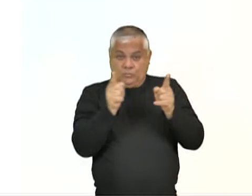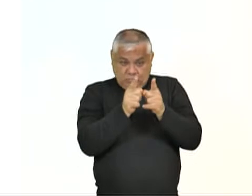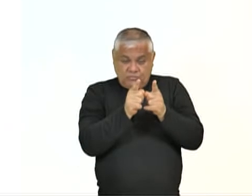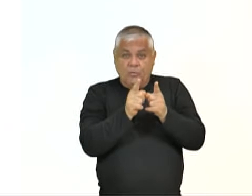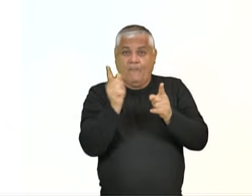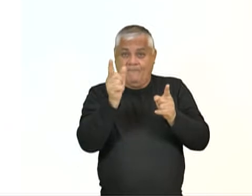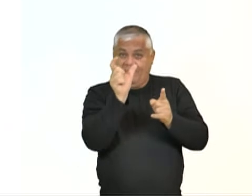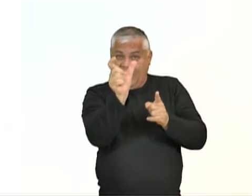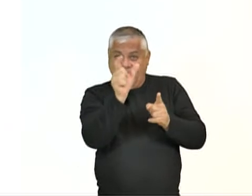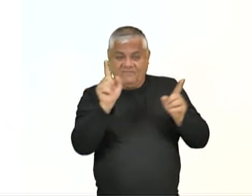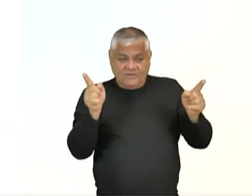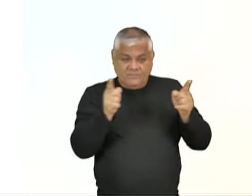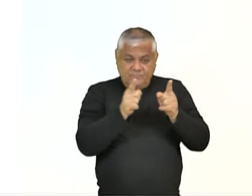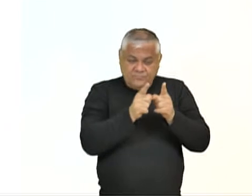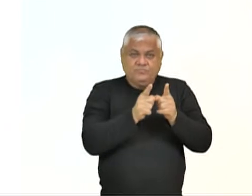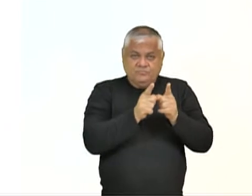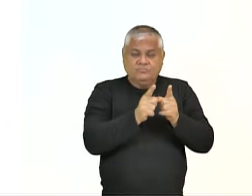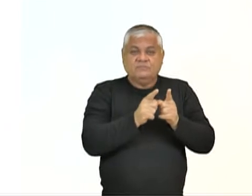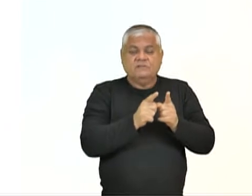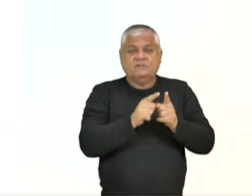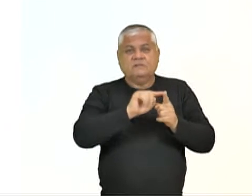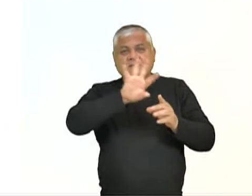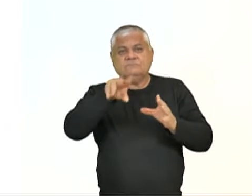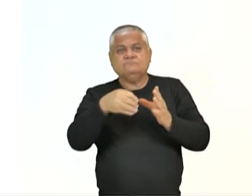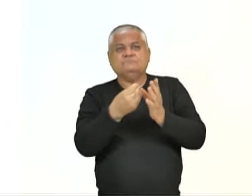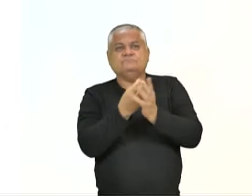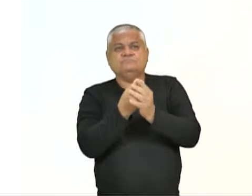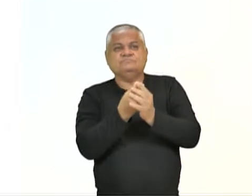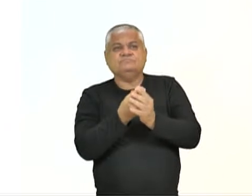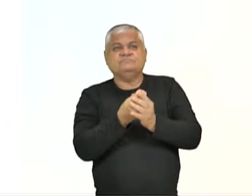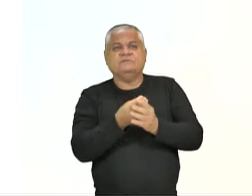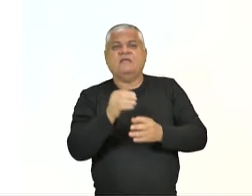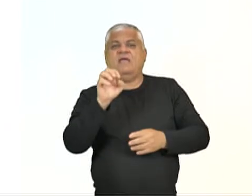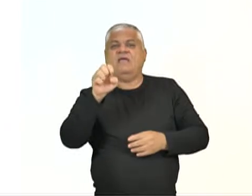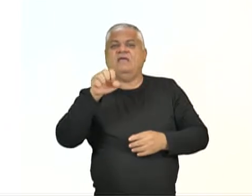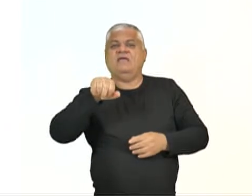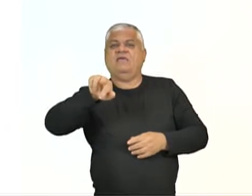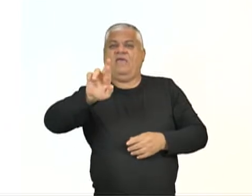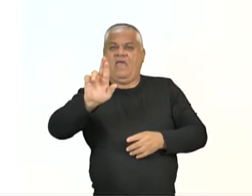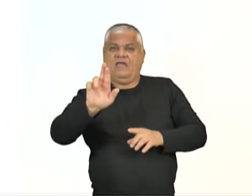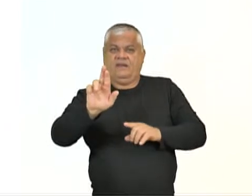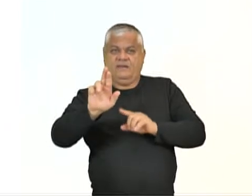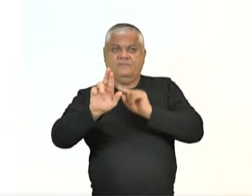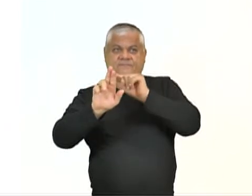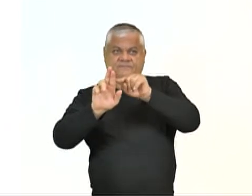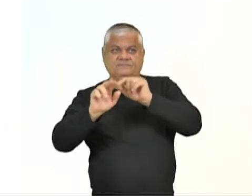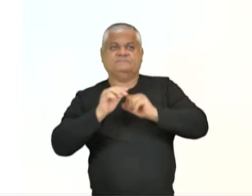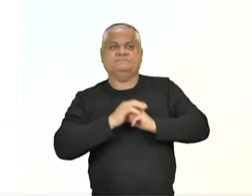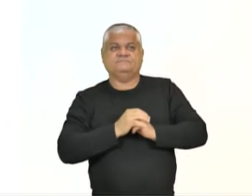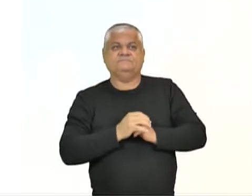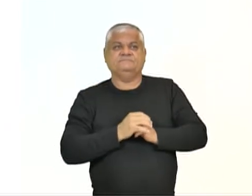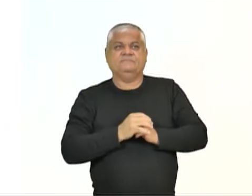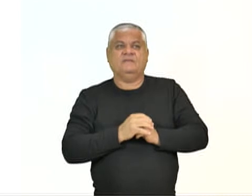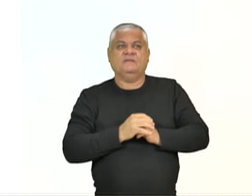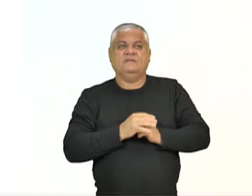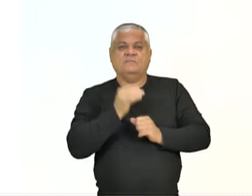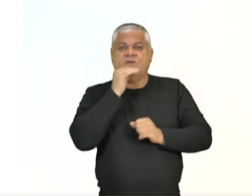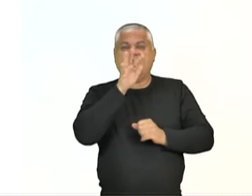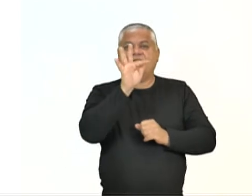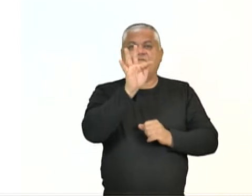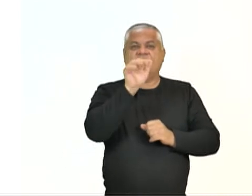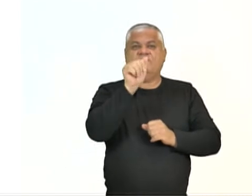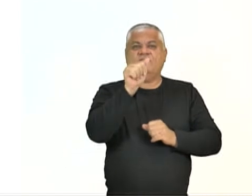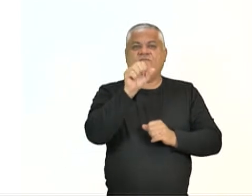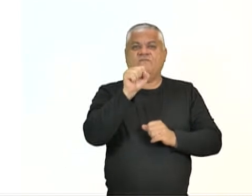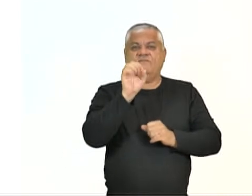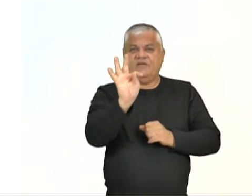pequenininha, tipo uma sílaba ou duas bem curtinhas na hora de falar, eu consigo acrescentar ainda o er, por exemplo,